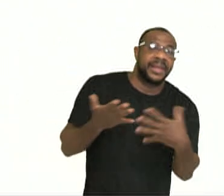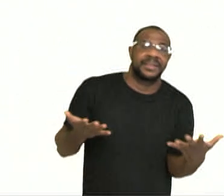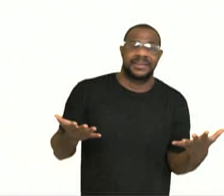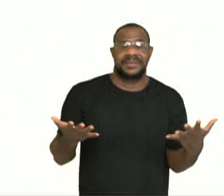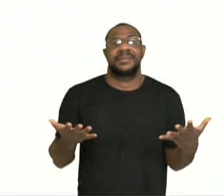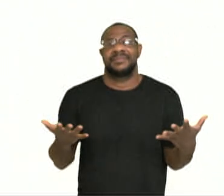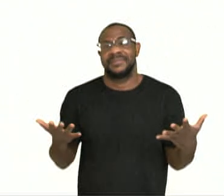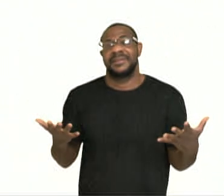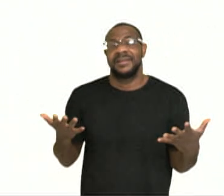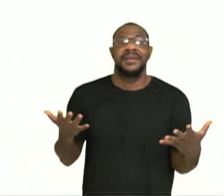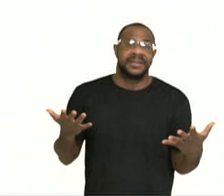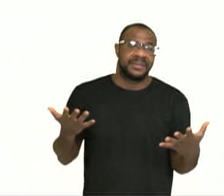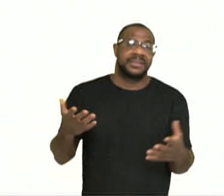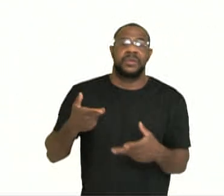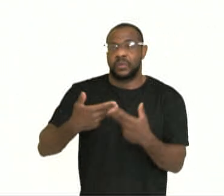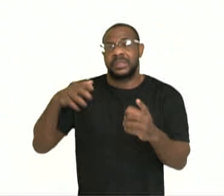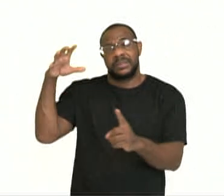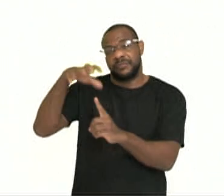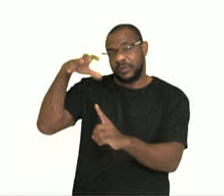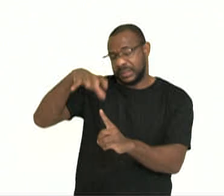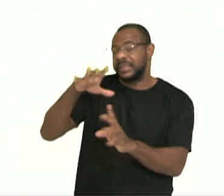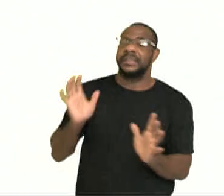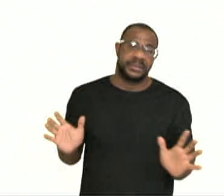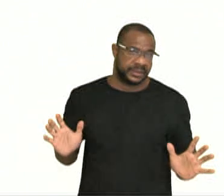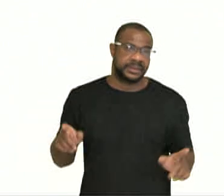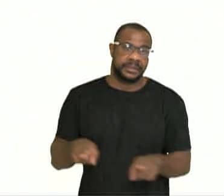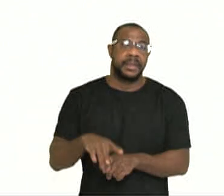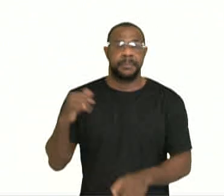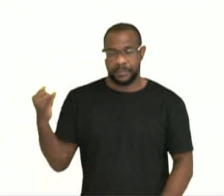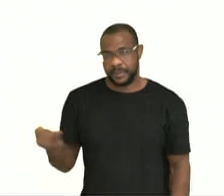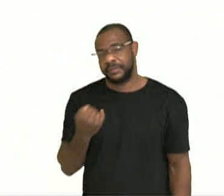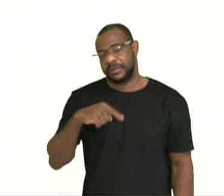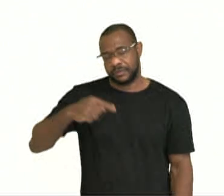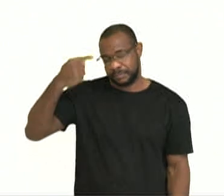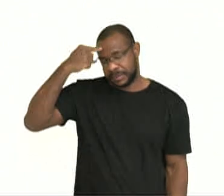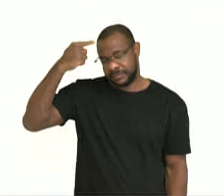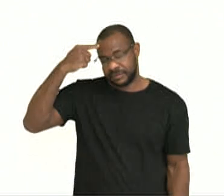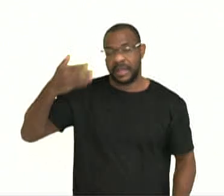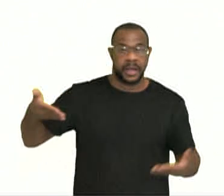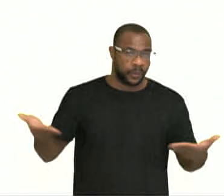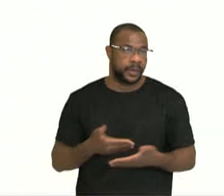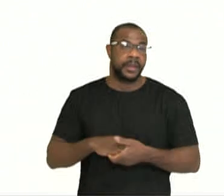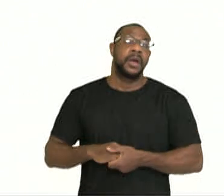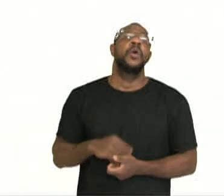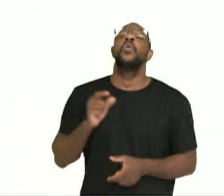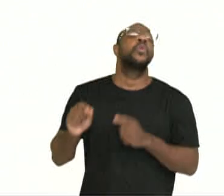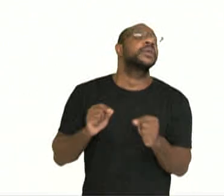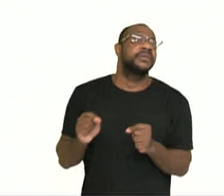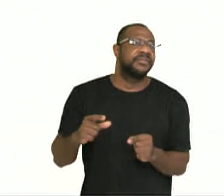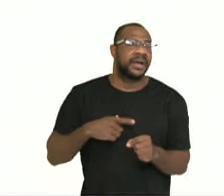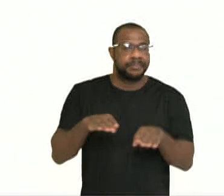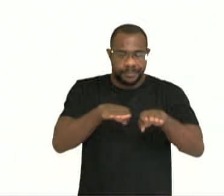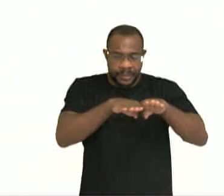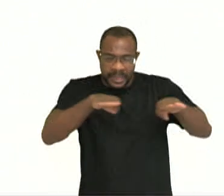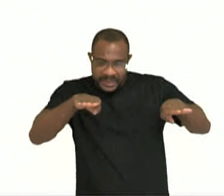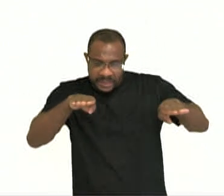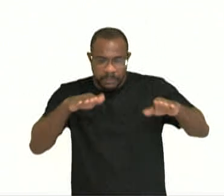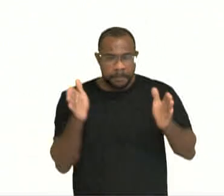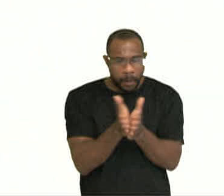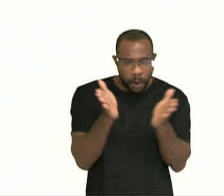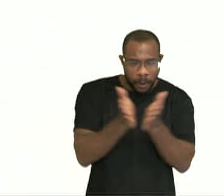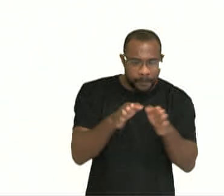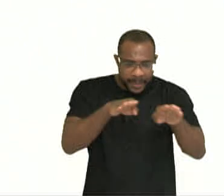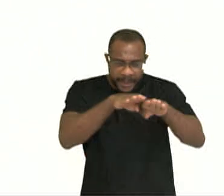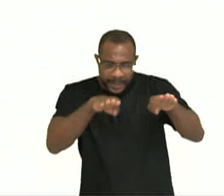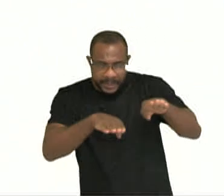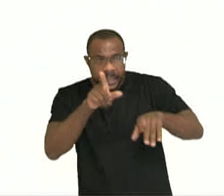fatores que influenciam nesse sentido. Então, bem importante a gente pensar. O que vai determinar uma linha de pobreza da população